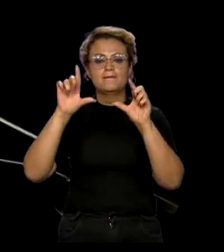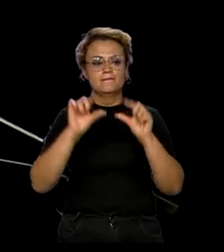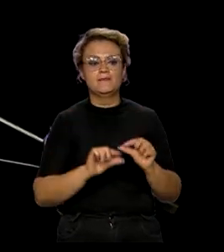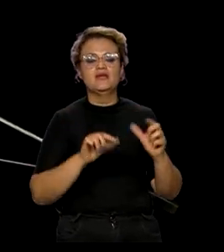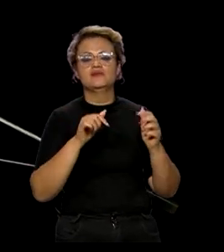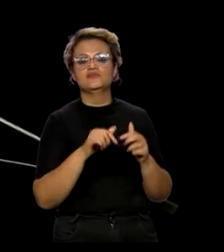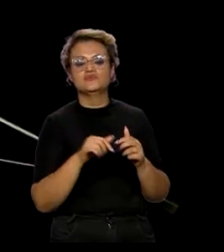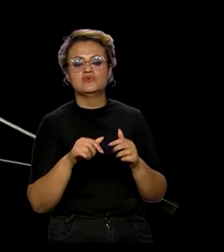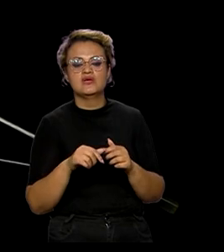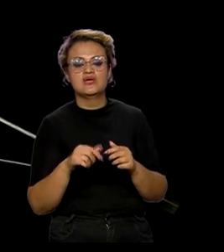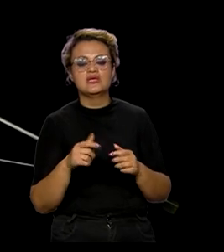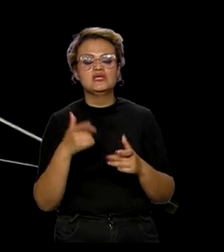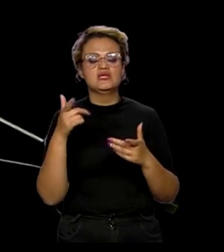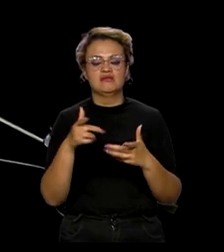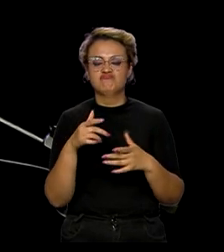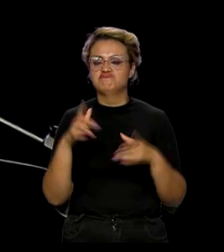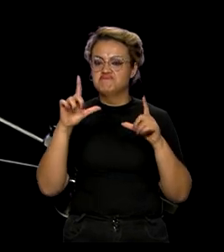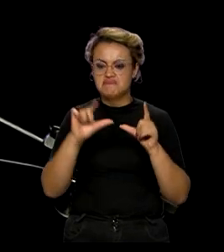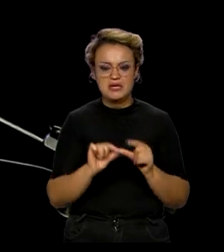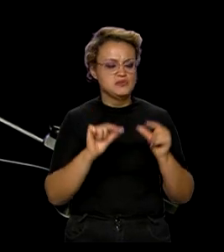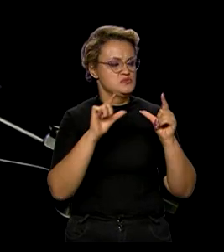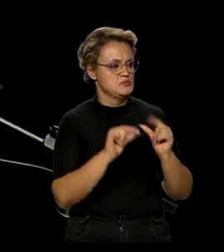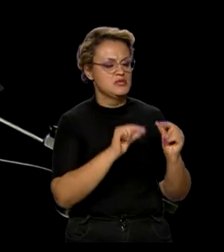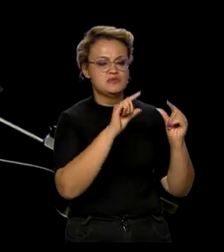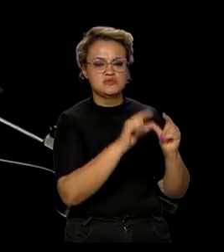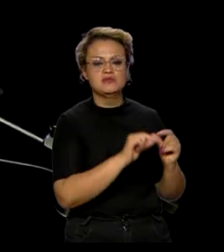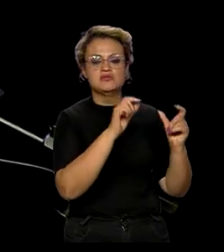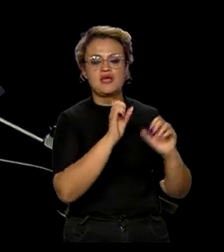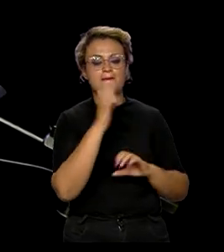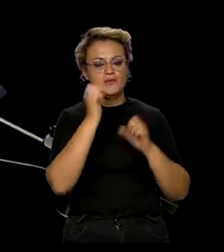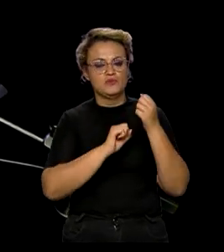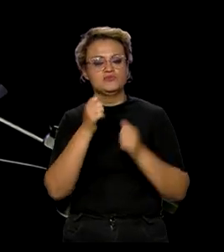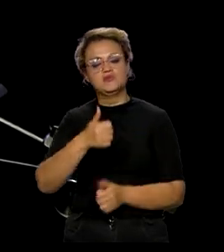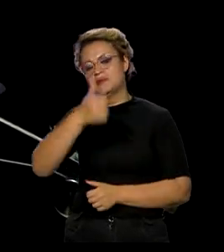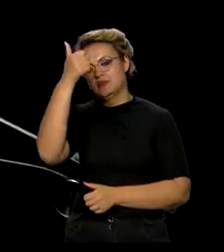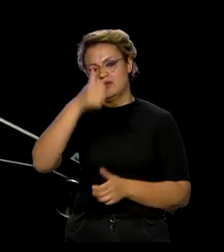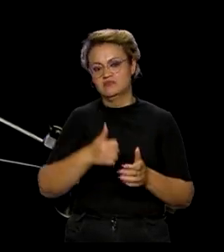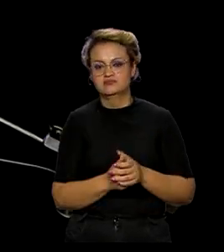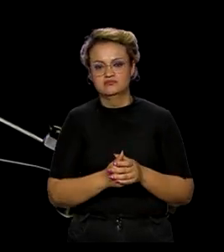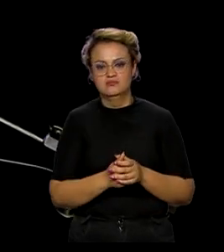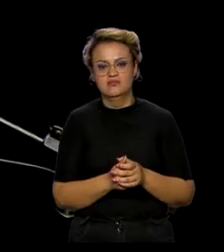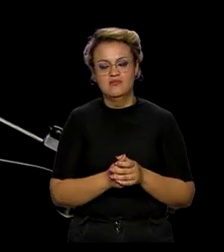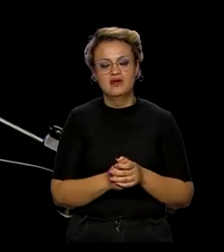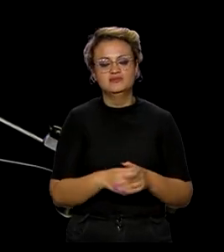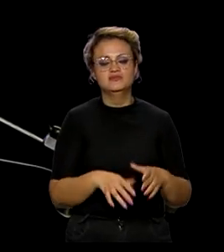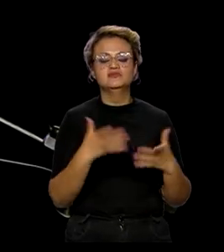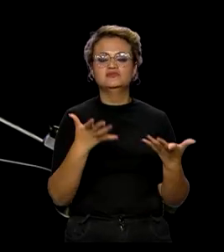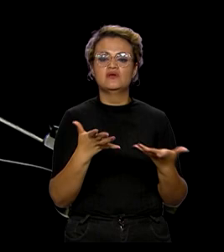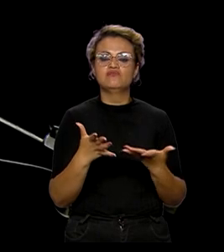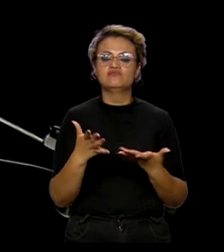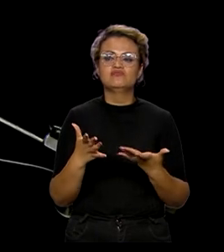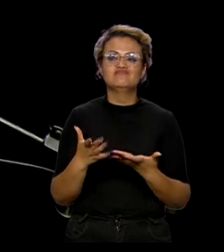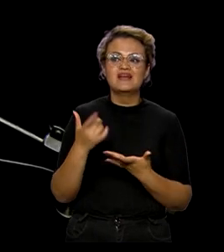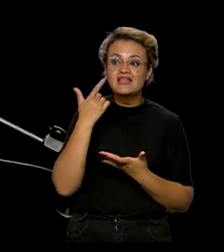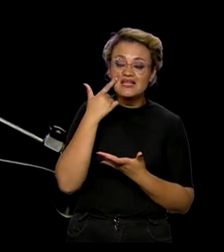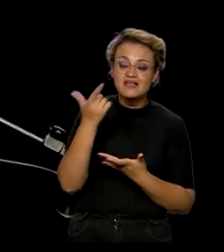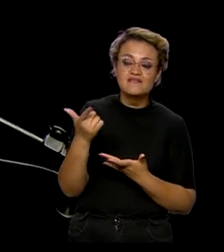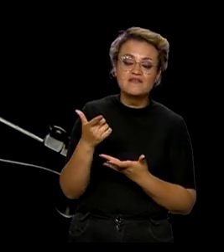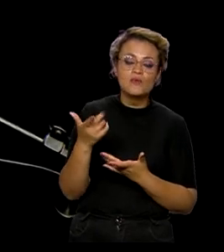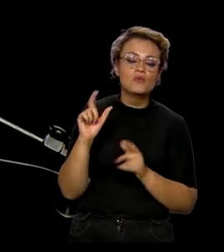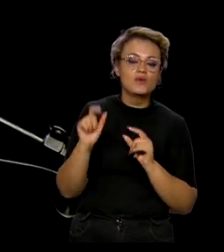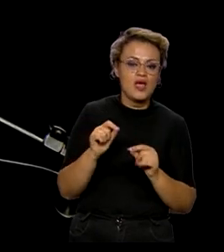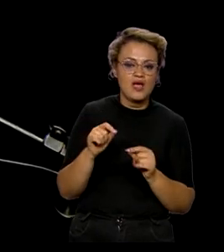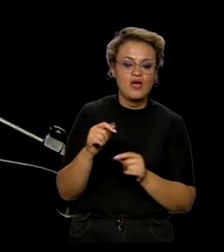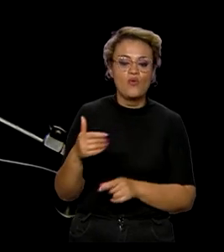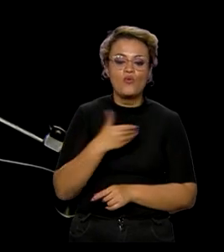que consomem menos, que têm produtividade melhor. Então, o que é a depreciação acelerada? O